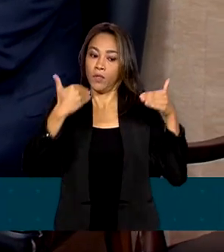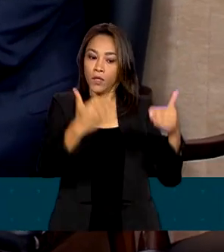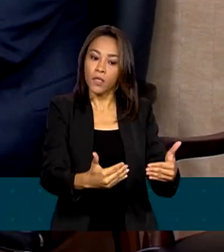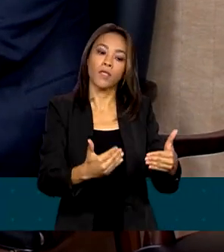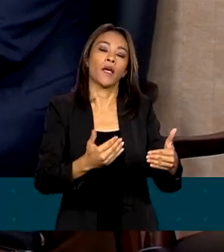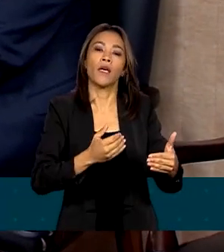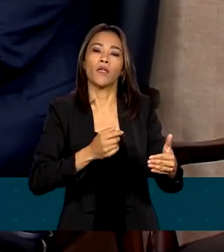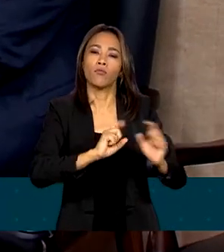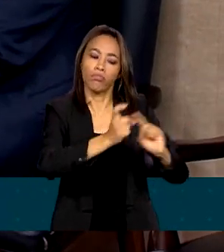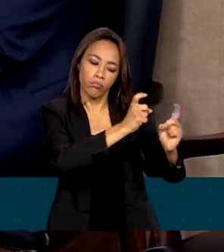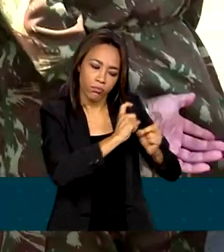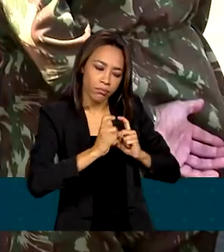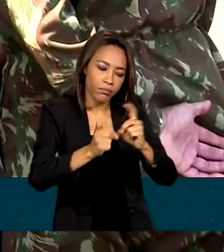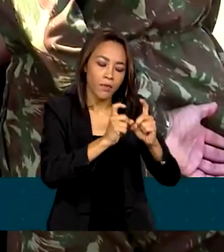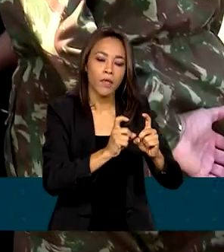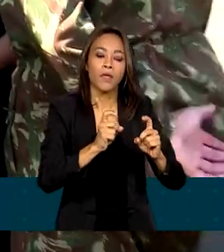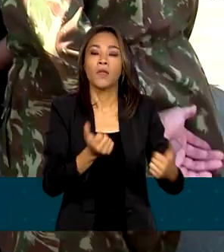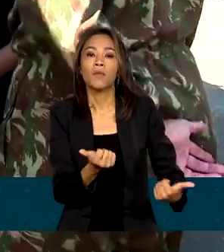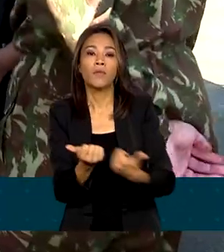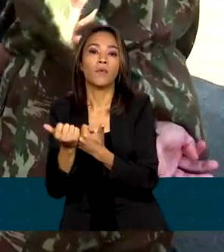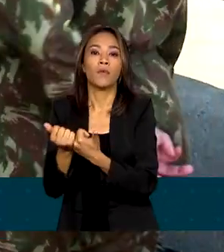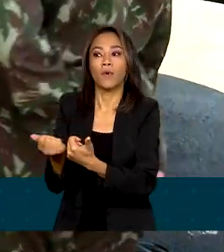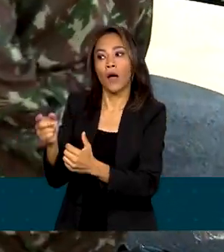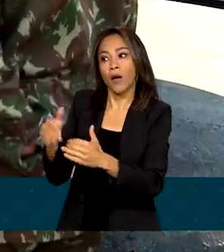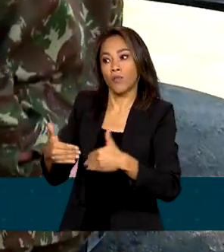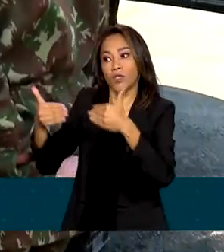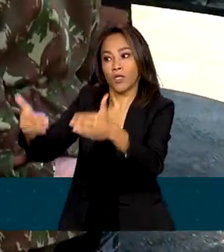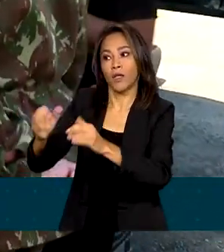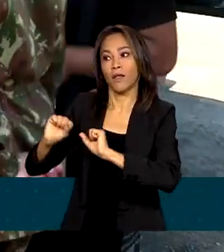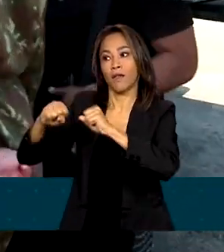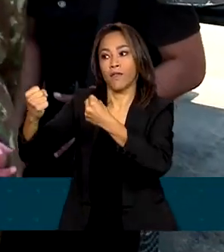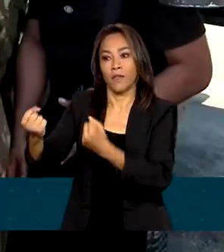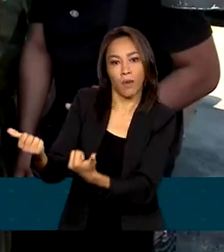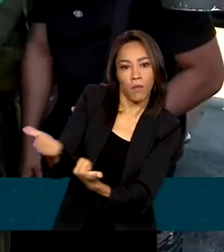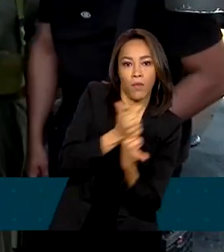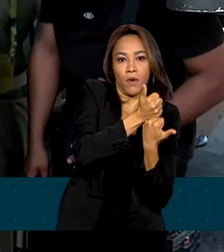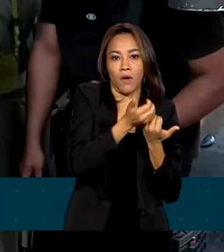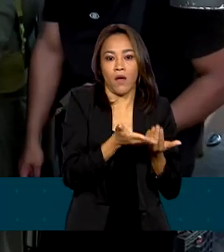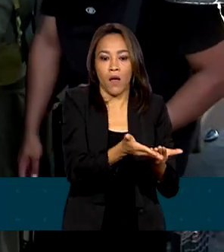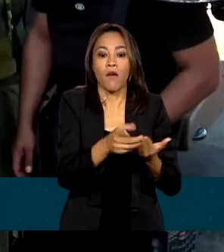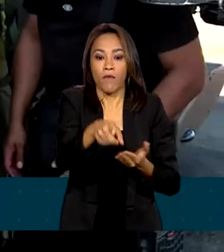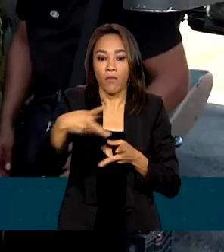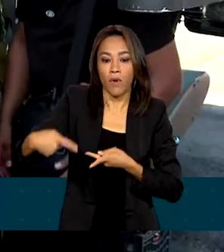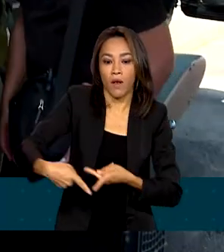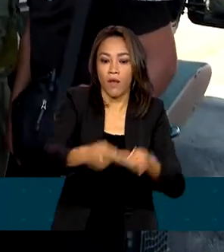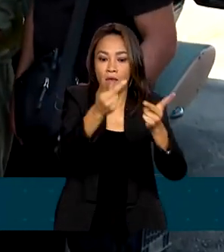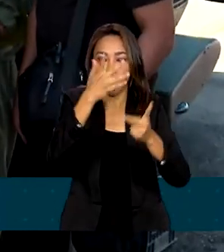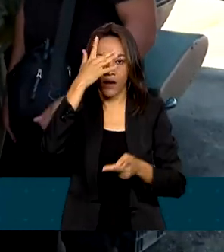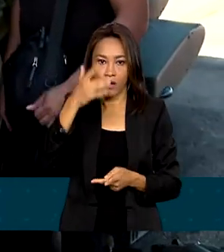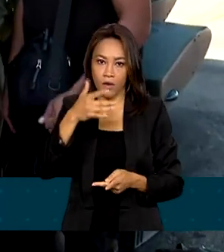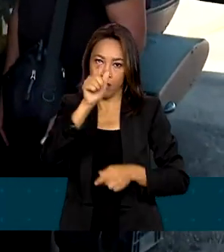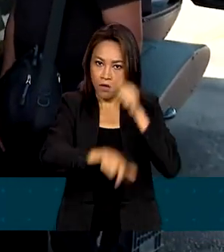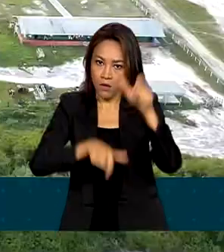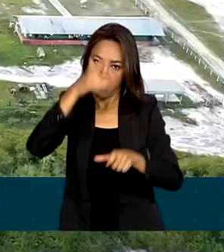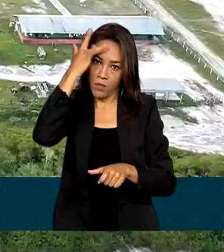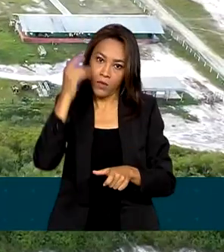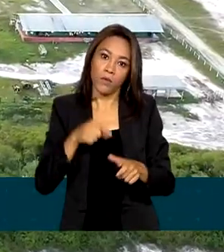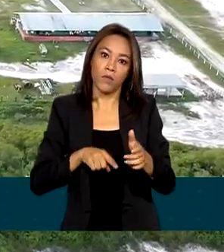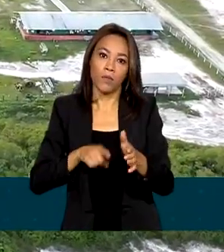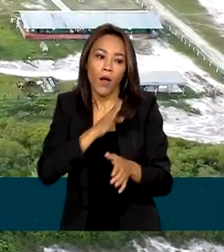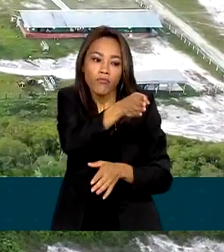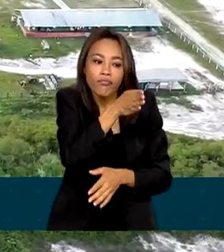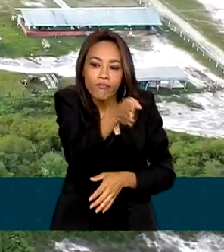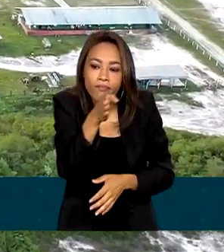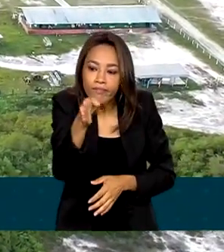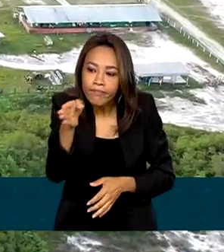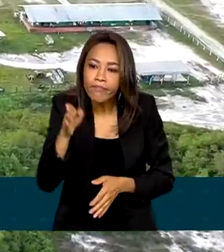para o Ministério da Defesa. Os militares vão disponibilizar voos para levar os recenseadores até o local. Além